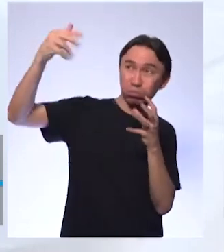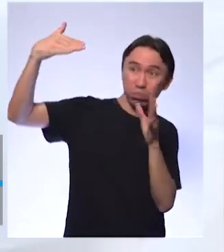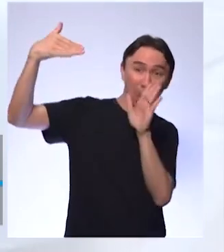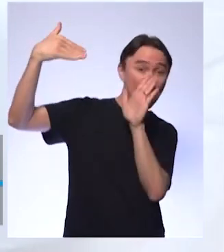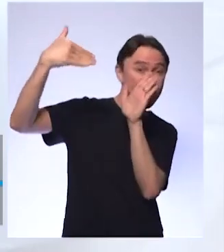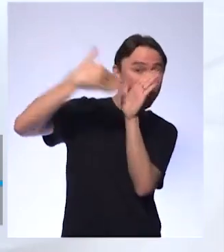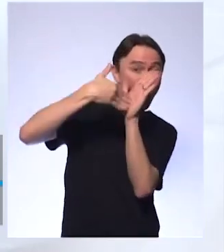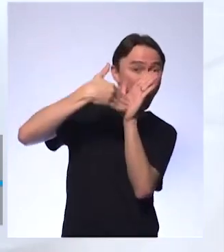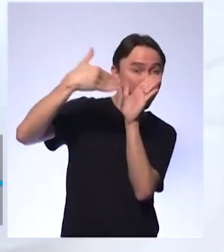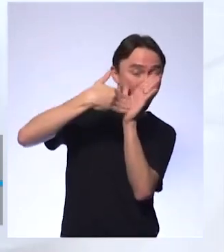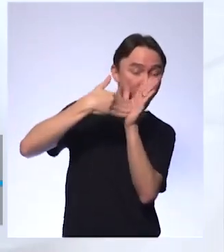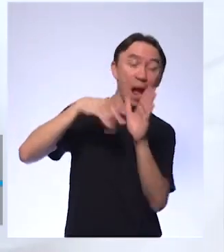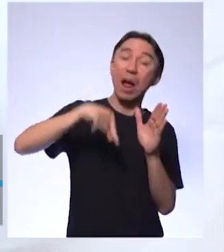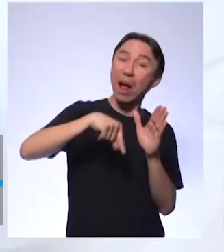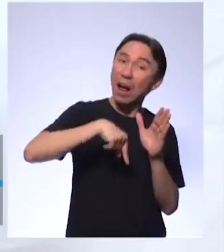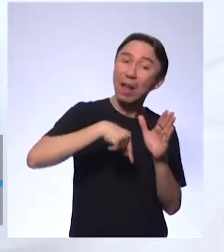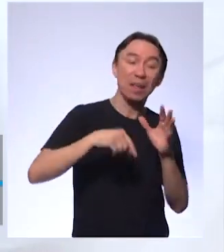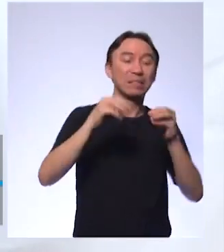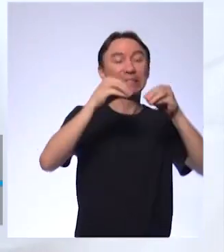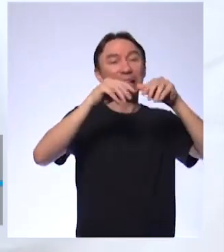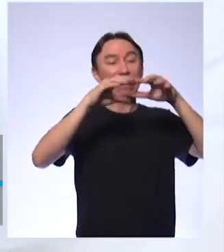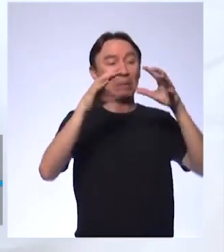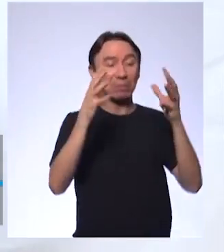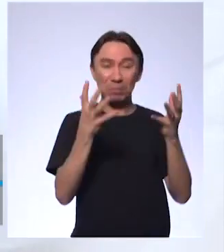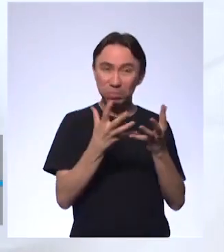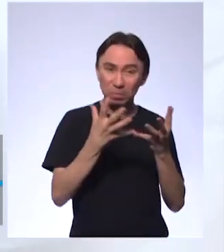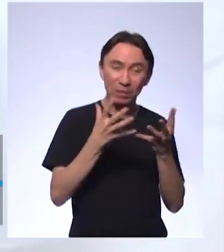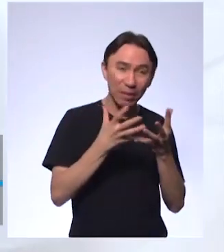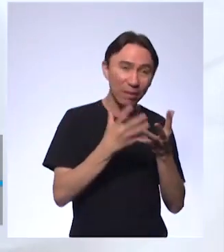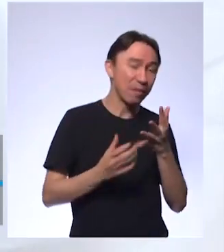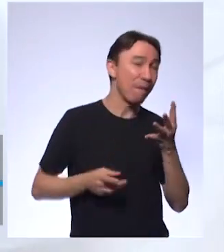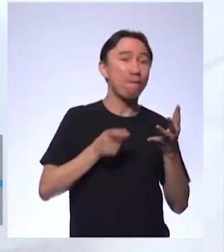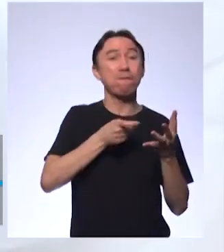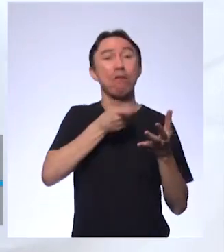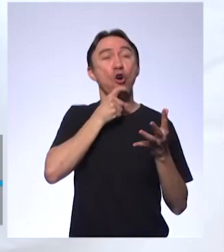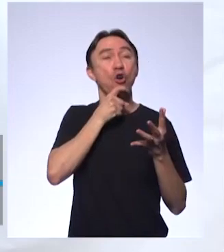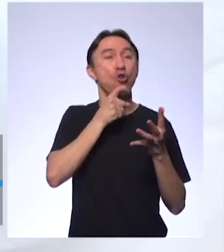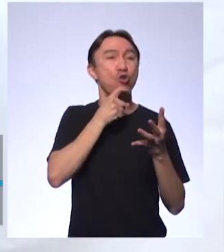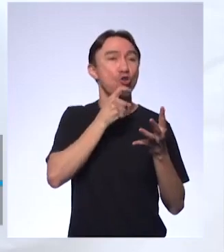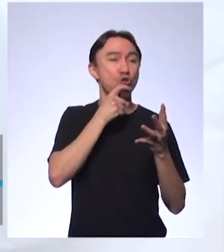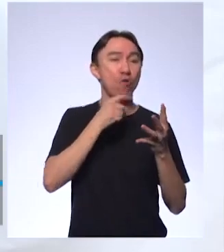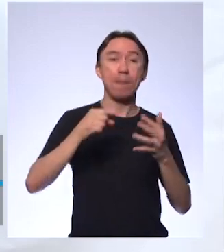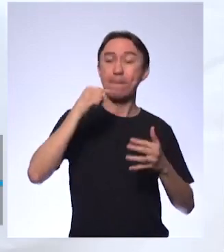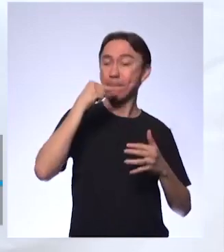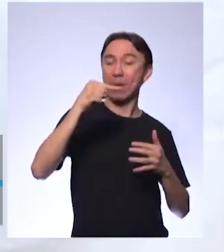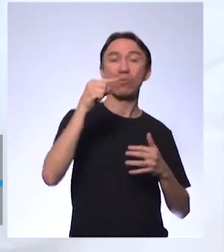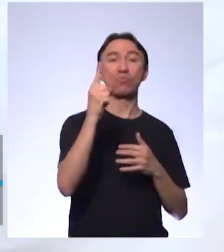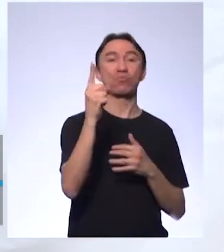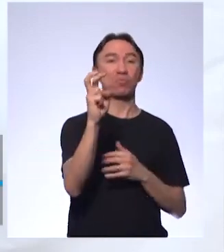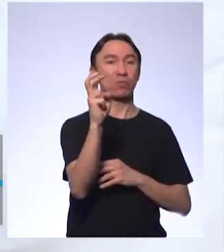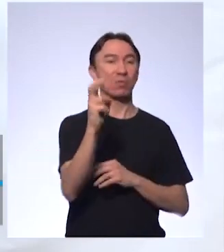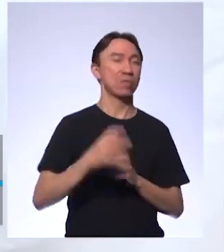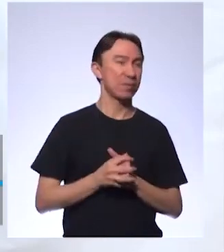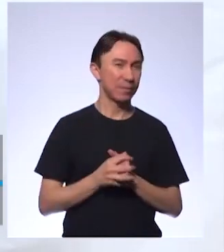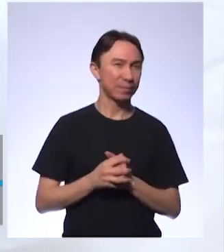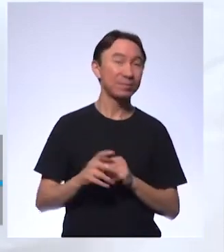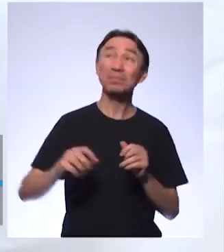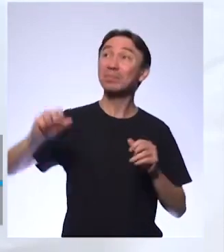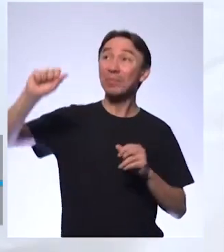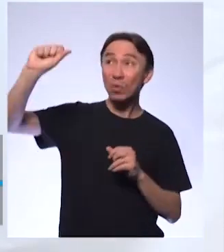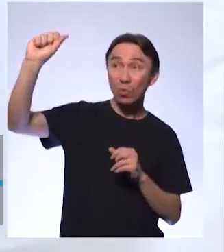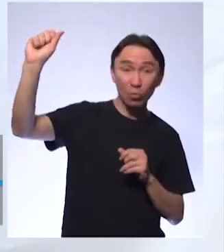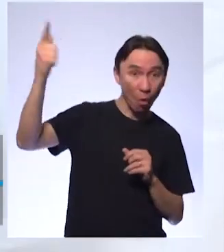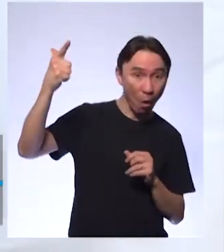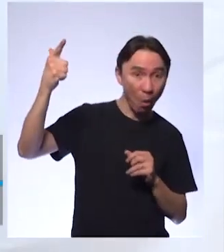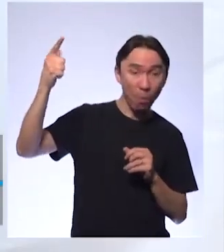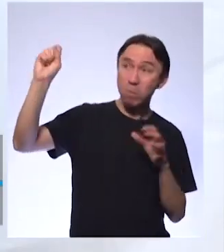chega, é muito longe. Chega a raios luminosos, eletromagnéticos. A gente chama de onda eletromagnética. E esses